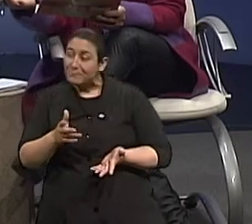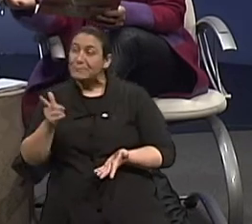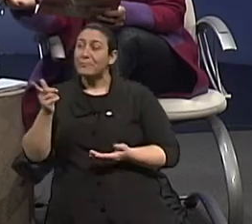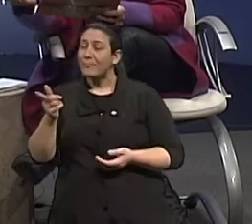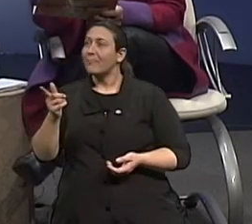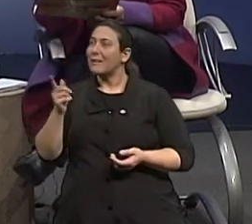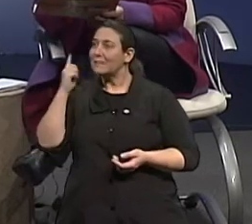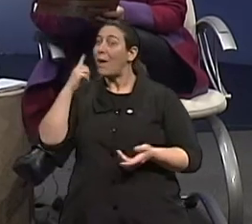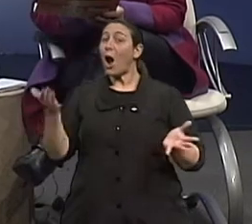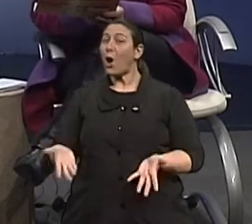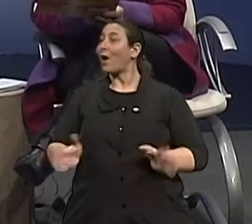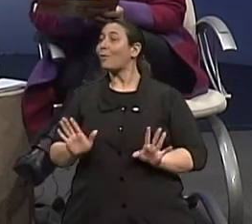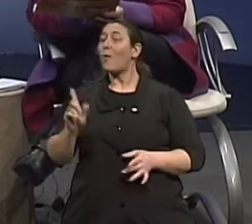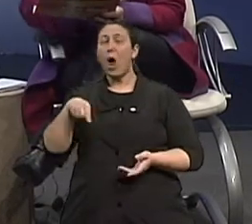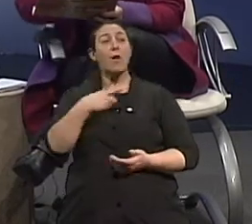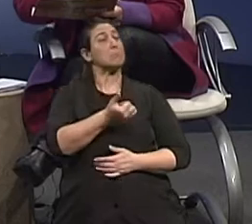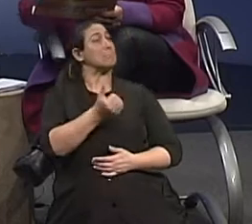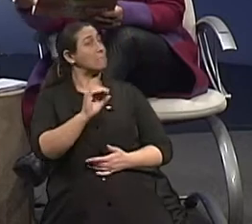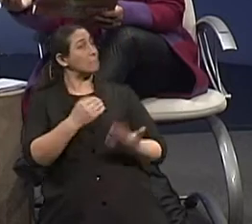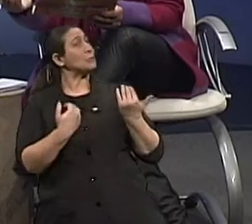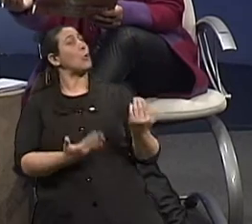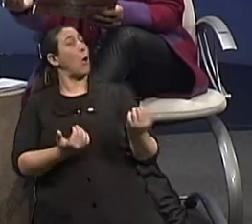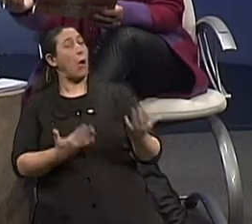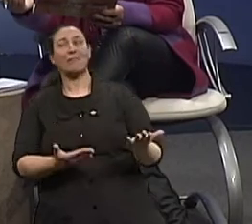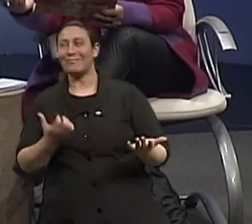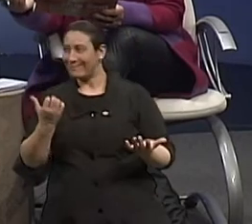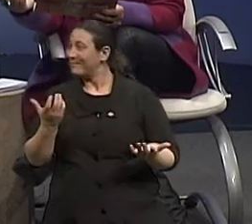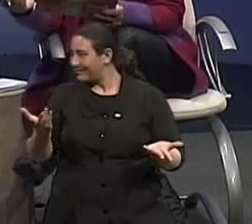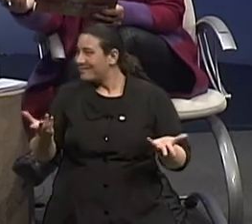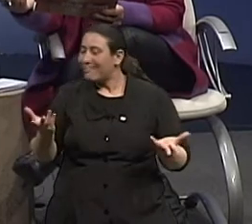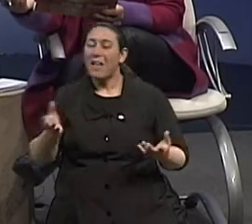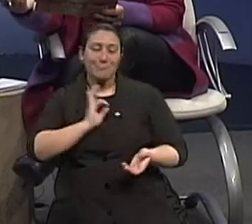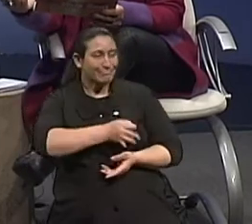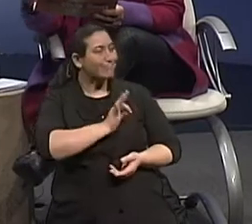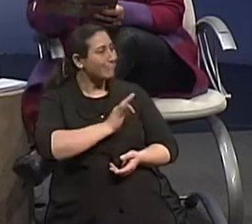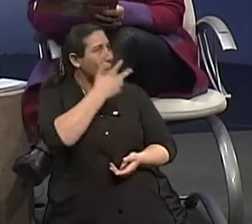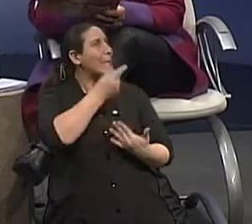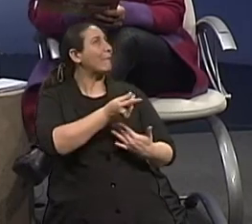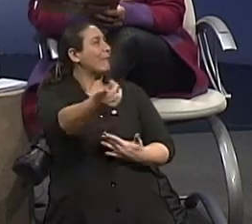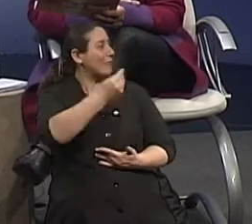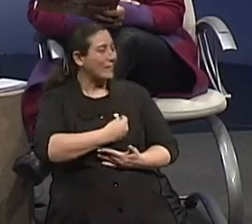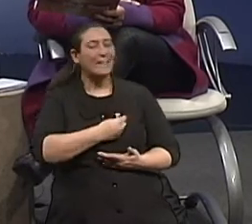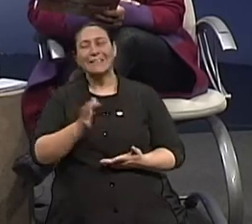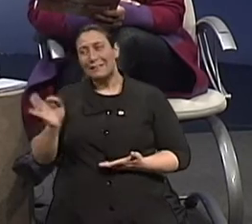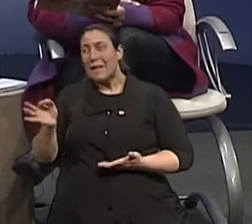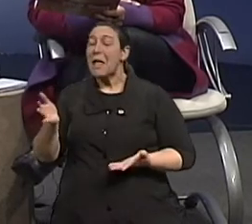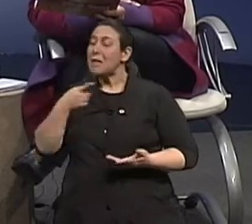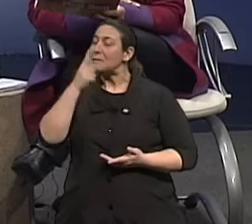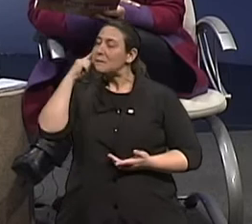nós estamos nos 60 anos. A recém nos 60, tem uma vida pela frente. Lógico. Então, assim, é sem precedentes mesmo, né?